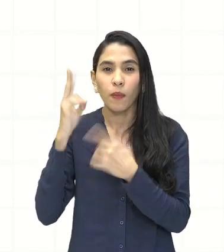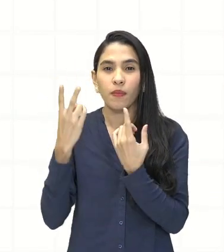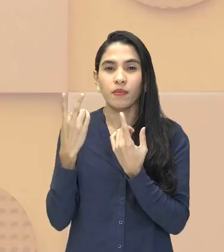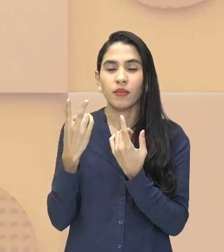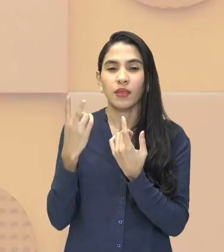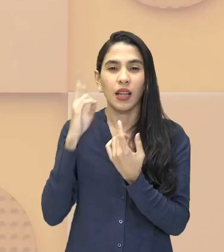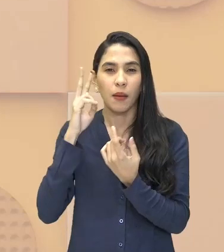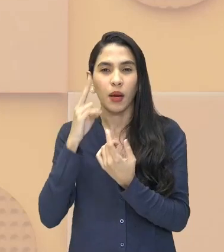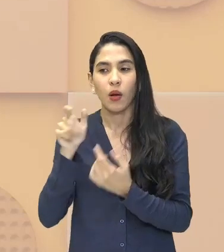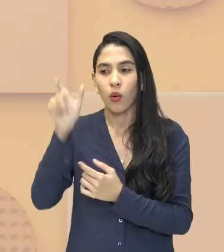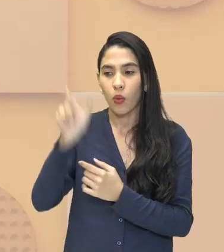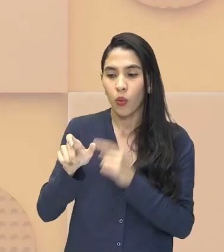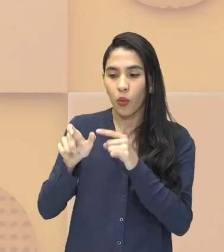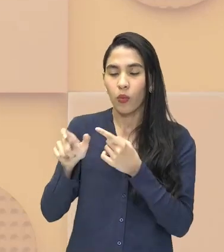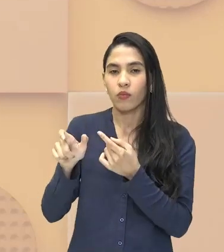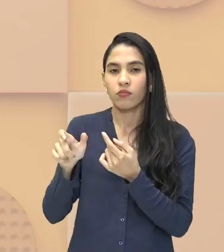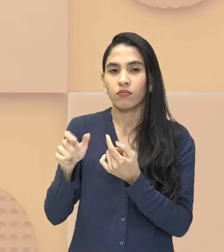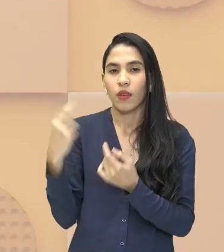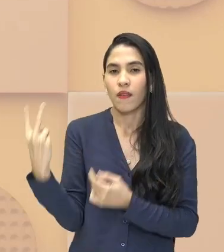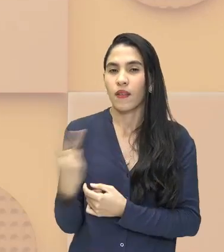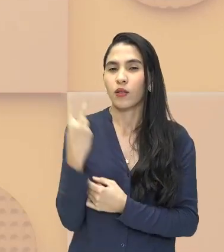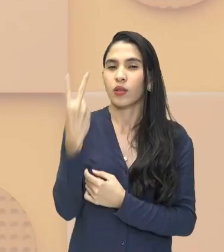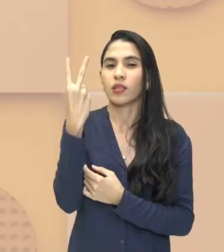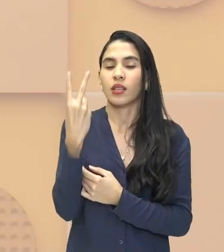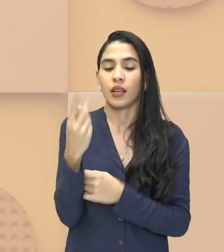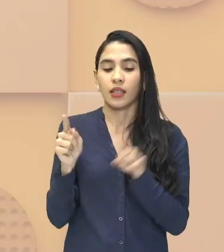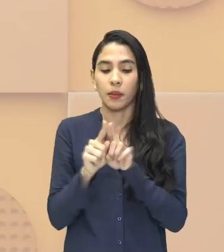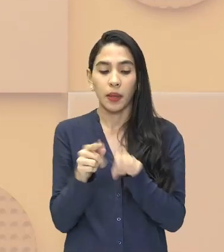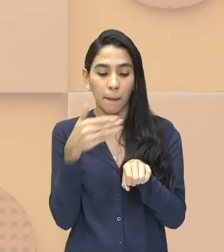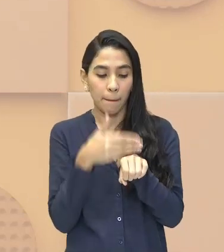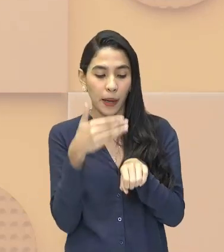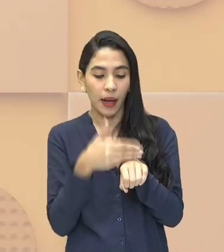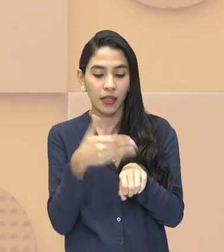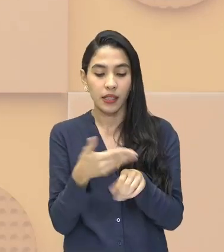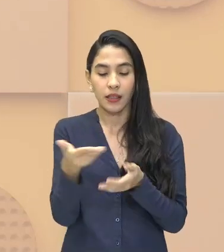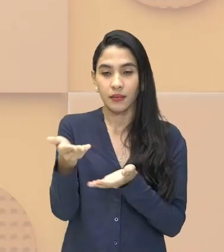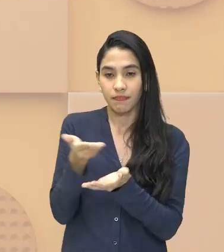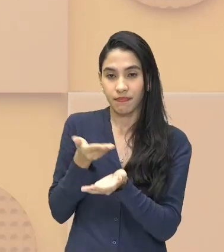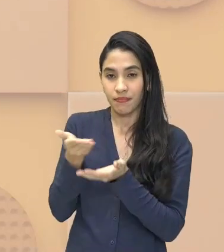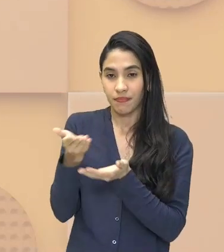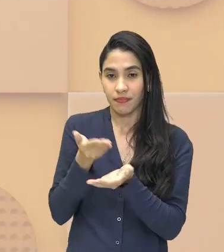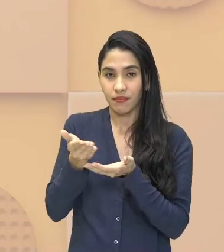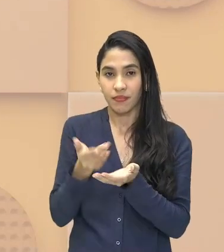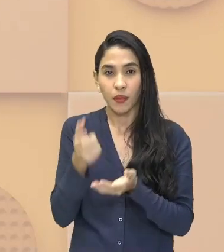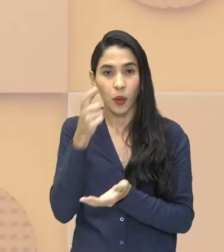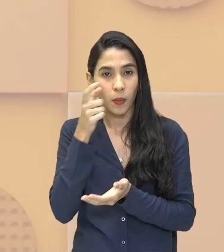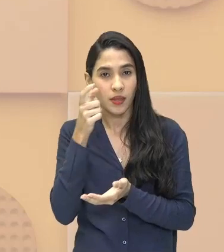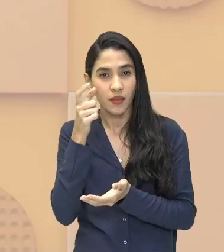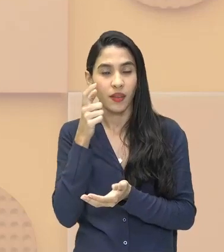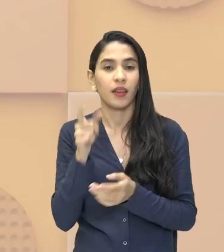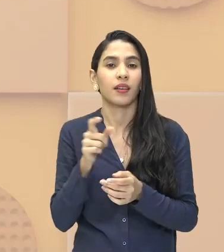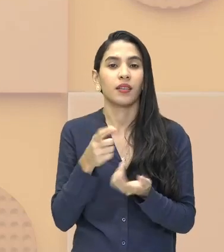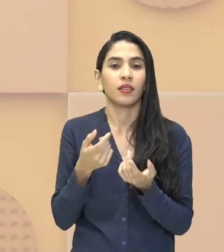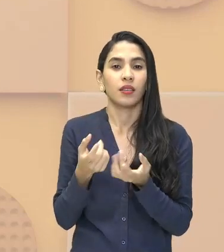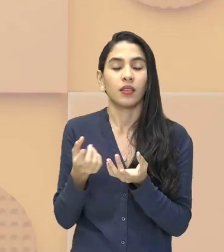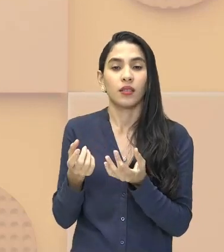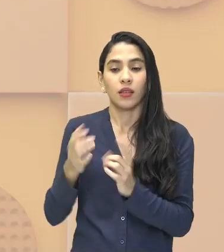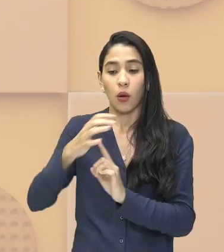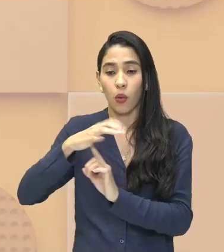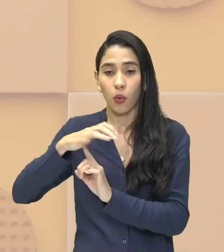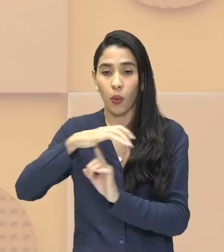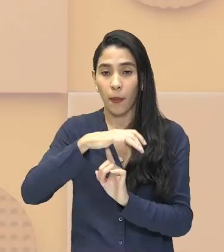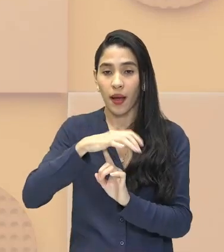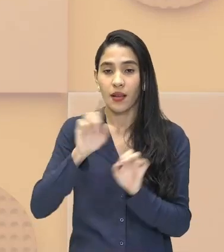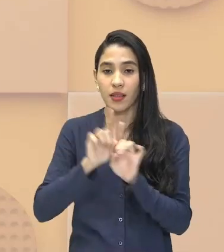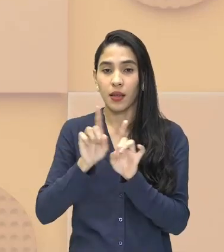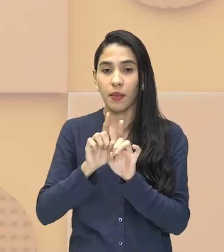E a prática ali, justamente, comercial, a questão ali de observar o comércio e também uma